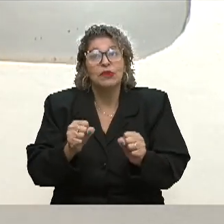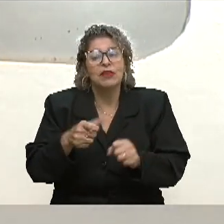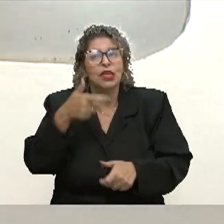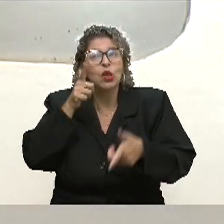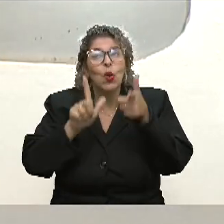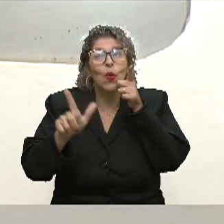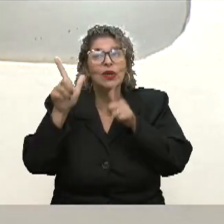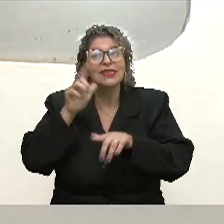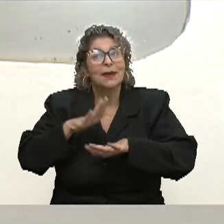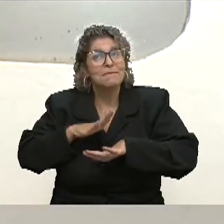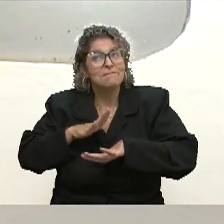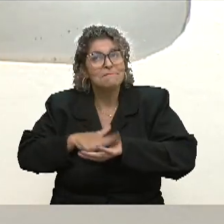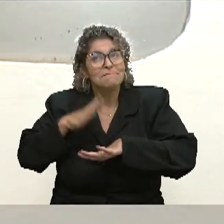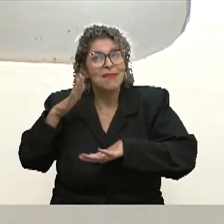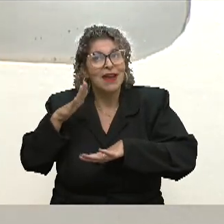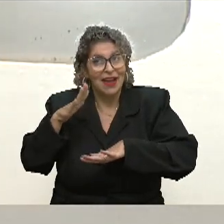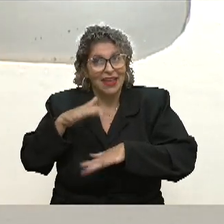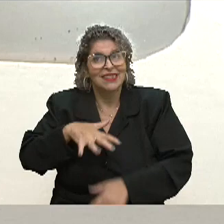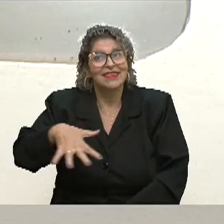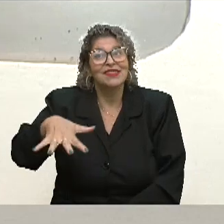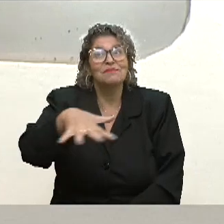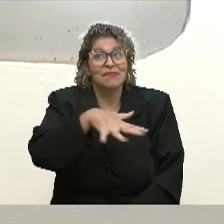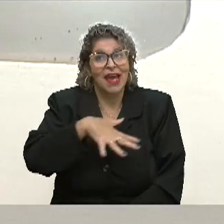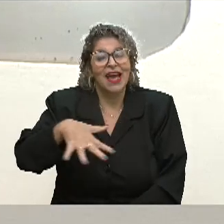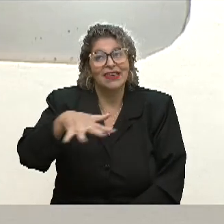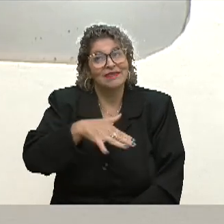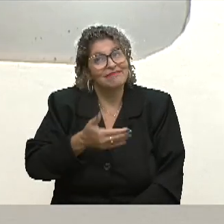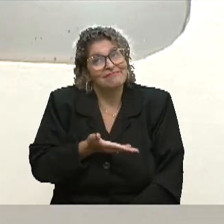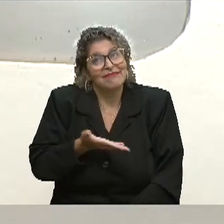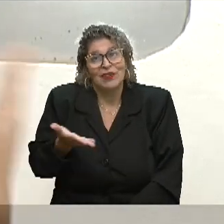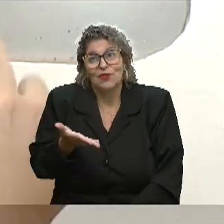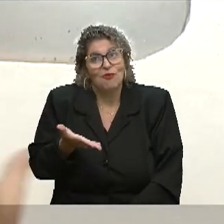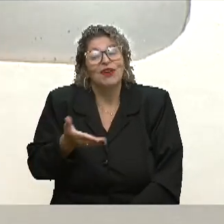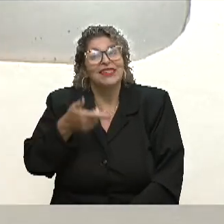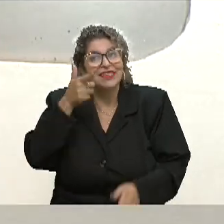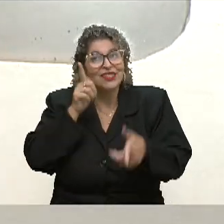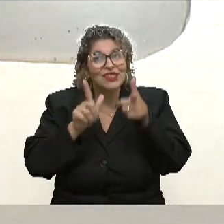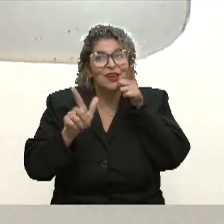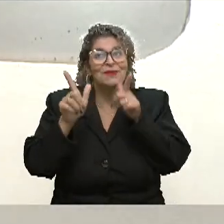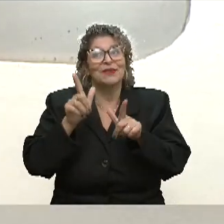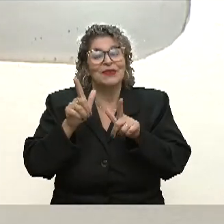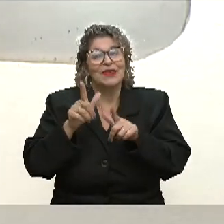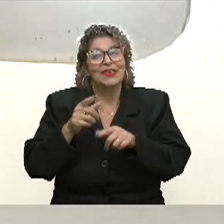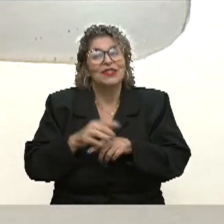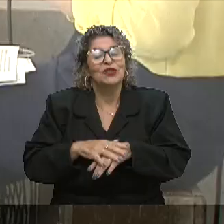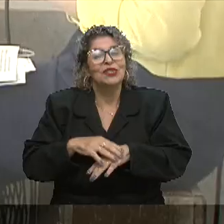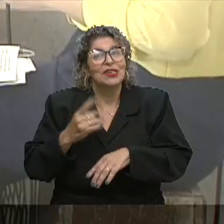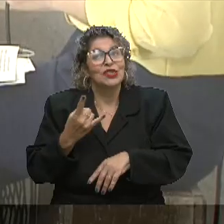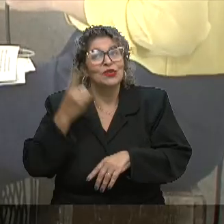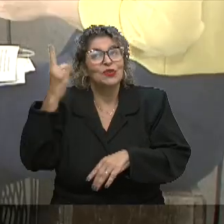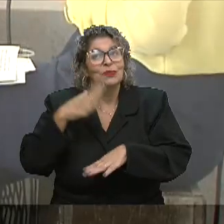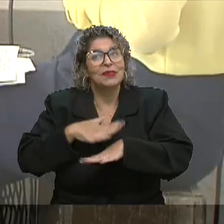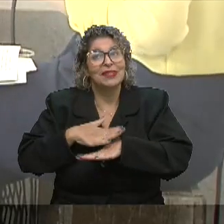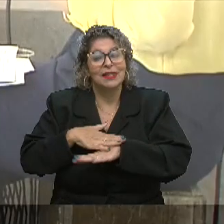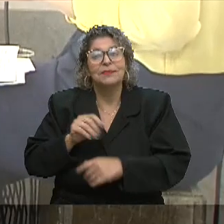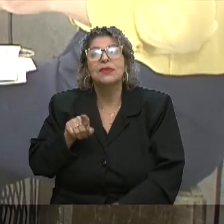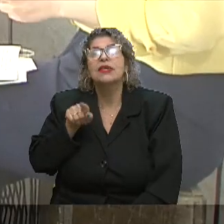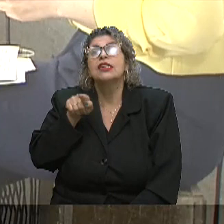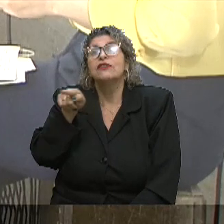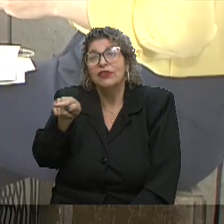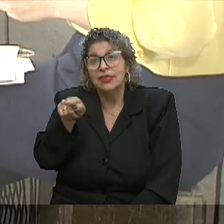conquistar ainda mais espaços e, enfim, coisas que a gente já vem conquistando nos últimos tempos. Tanize, sobre